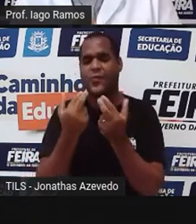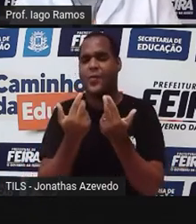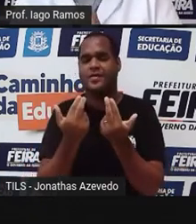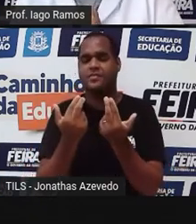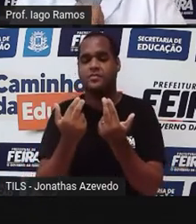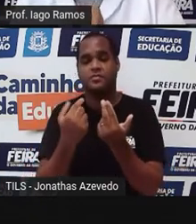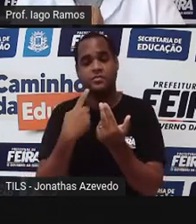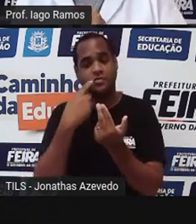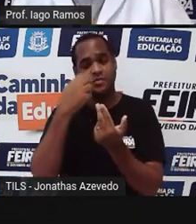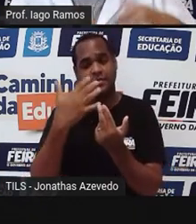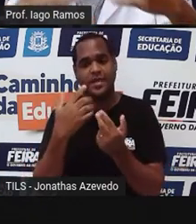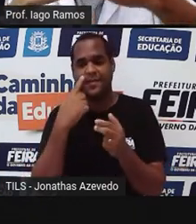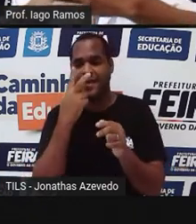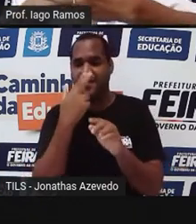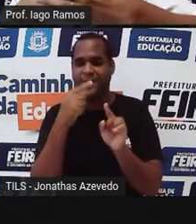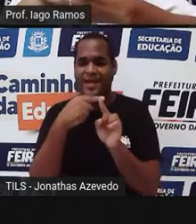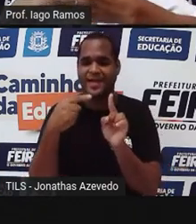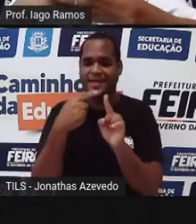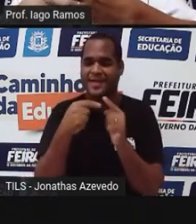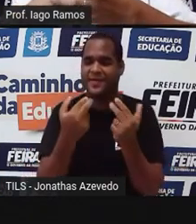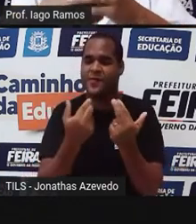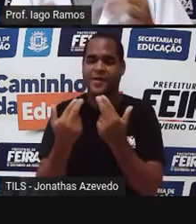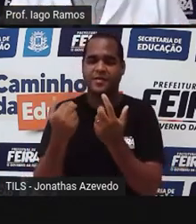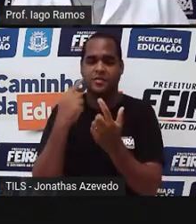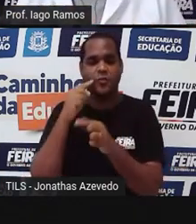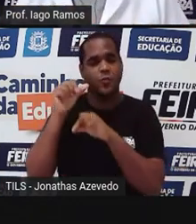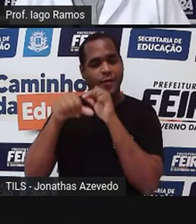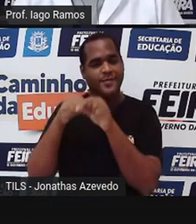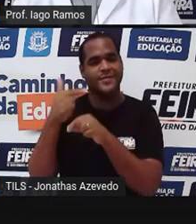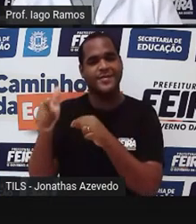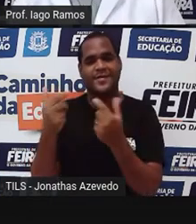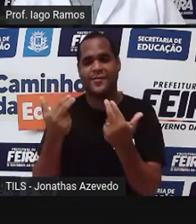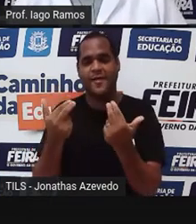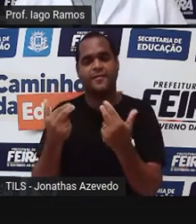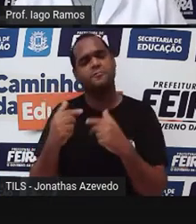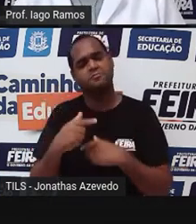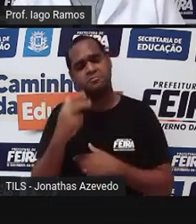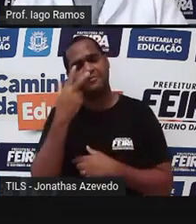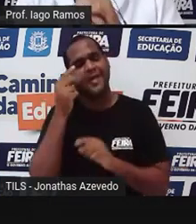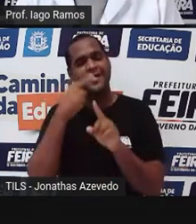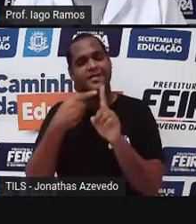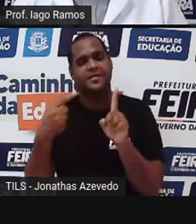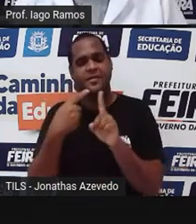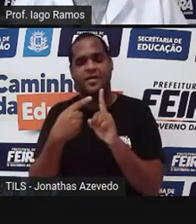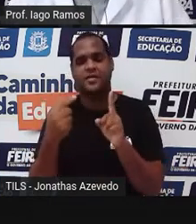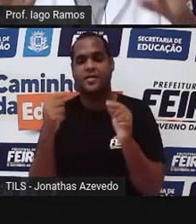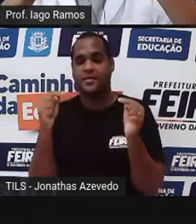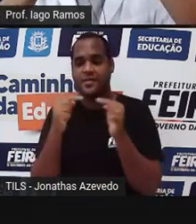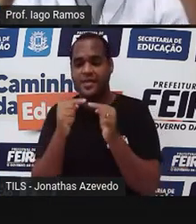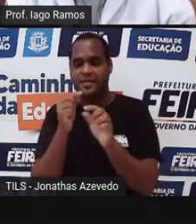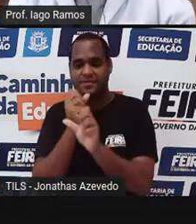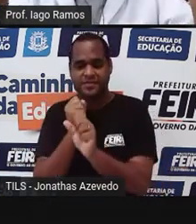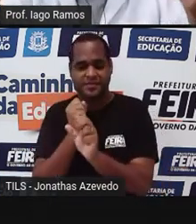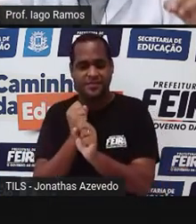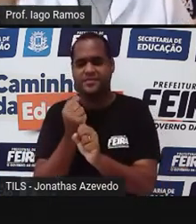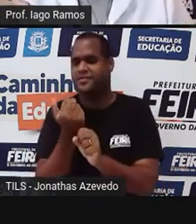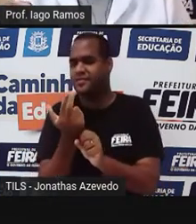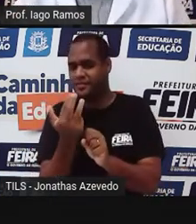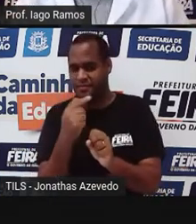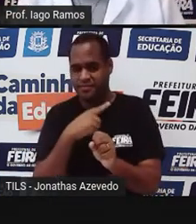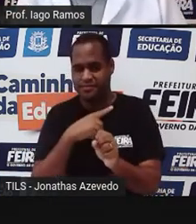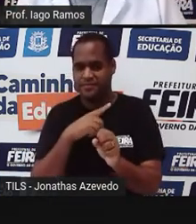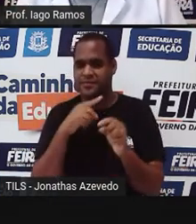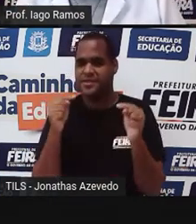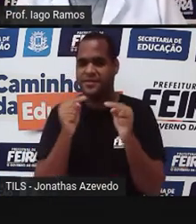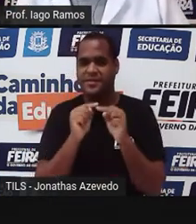A gente chama de semelhantes. Um por cima do outro, um cobrir o outro. São semelhantes, têm as mesmas medidas, o mesmo comprimento, a